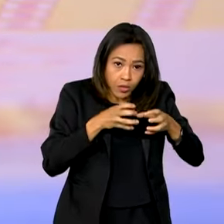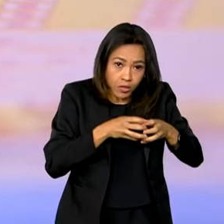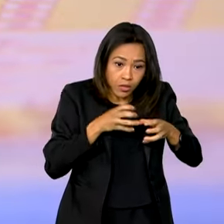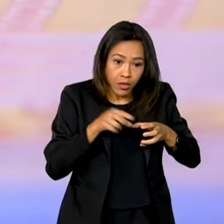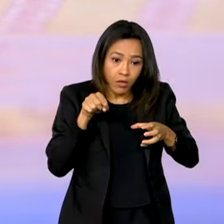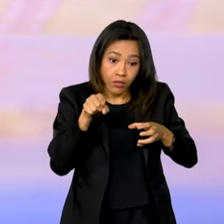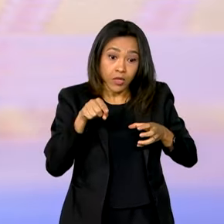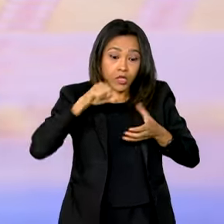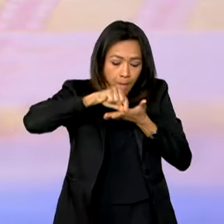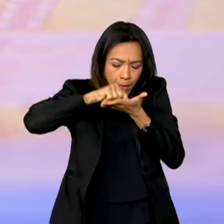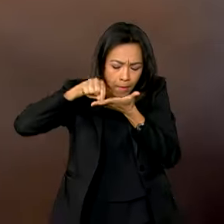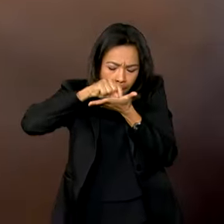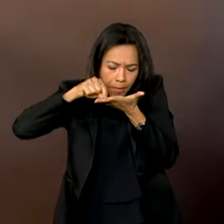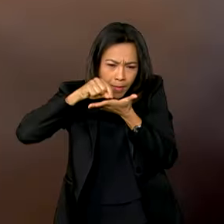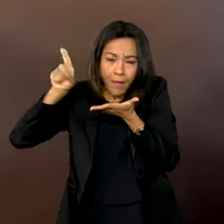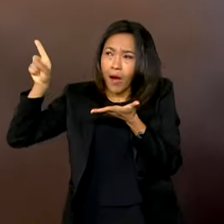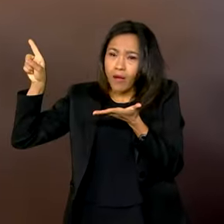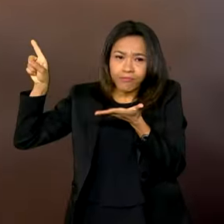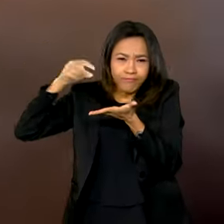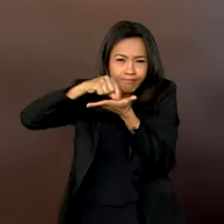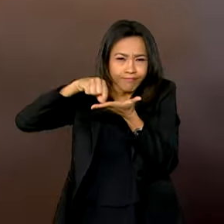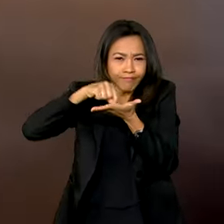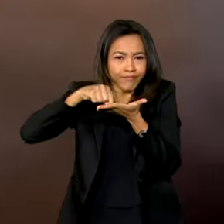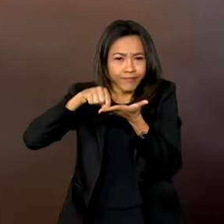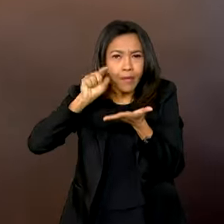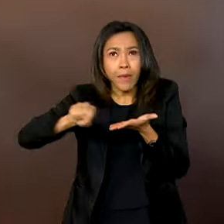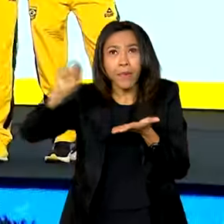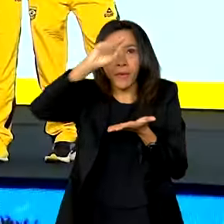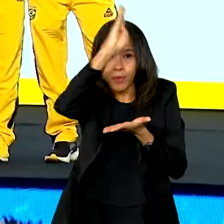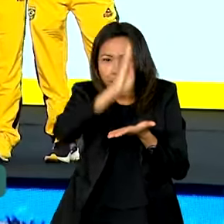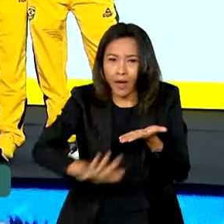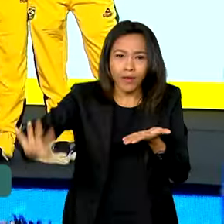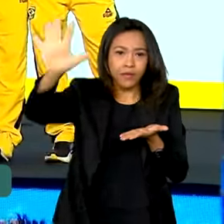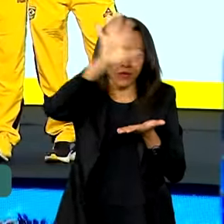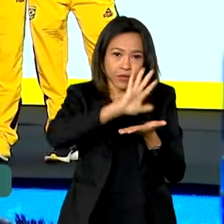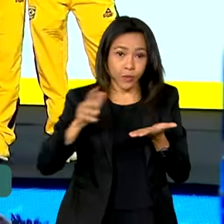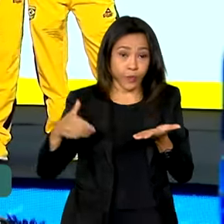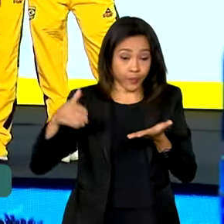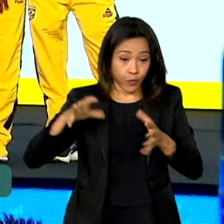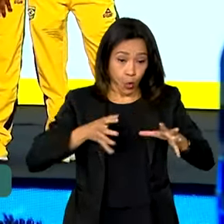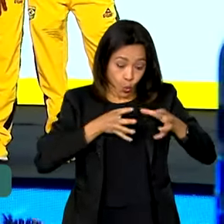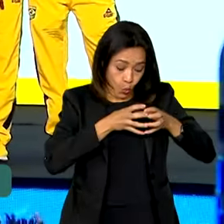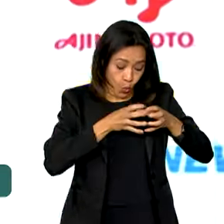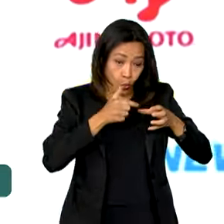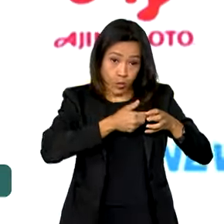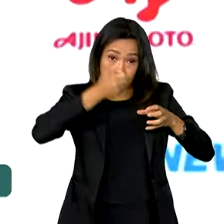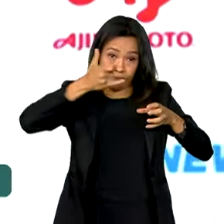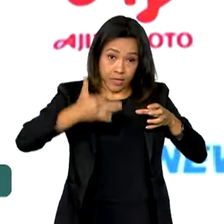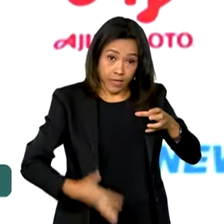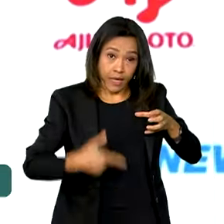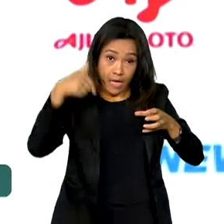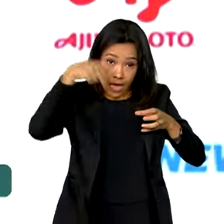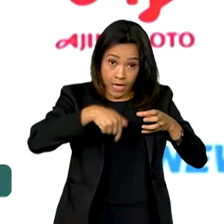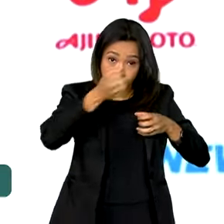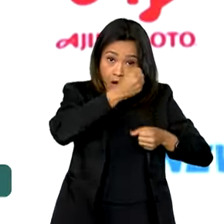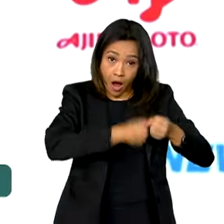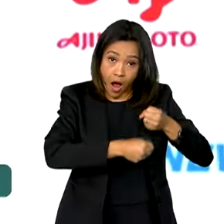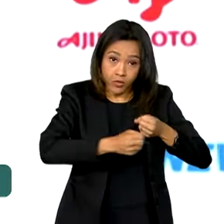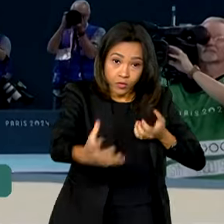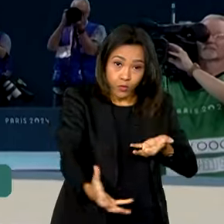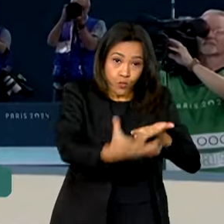apostado em todas as loterias federais do país. Segundo o Comitê, o repasse desse ano foi de